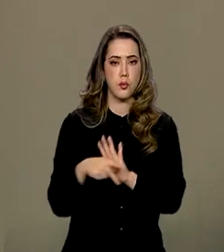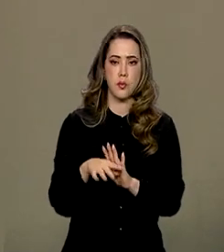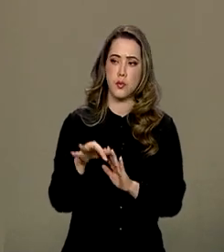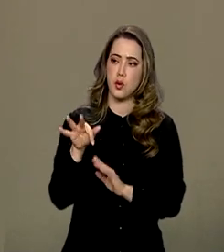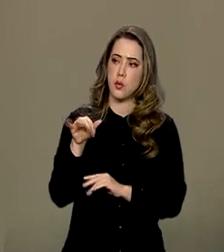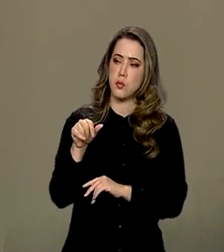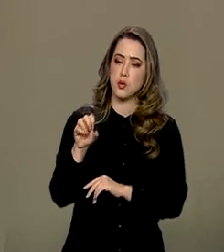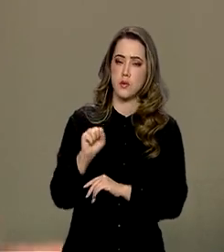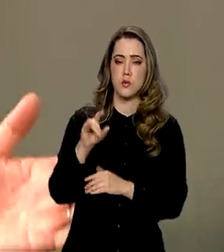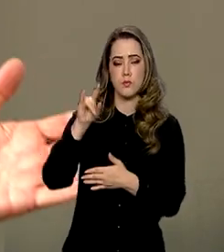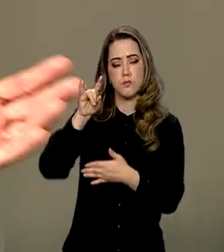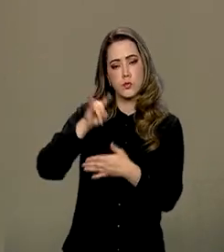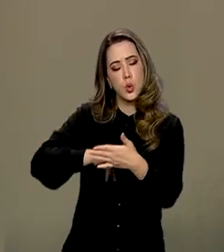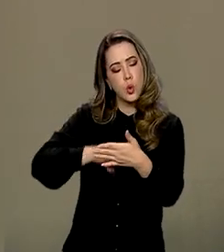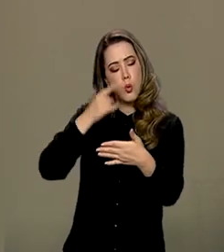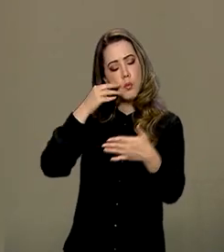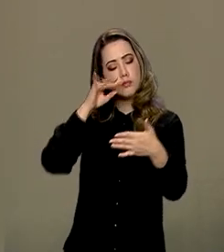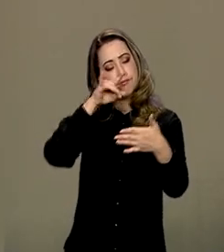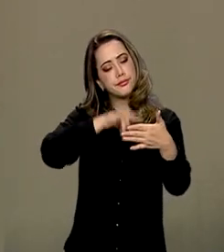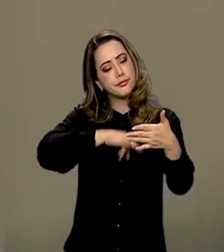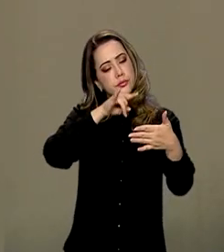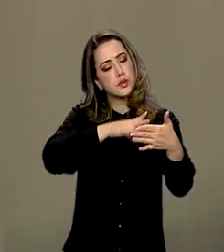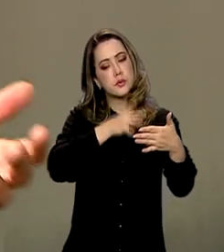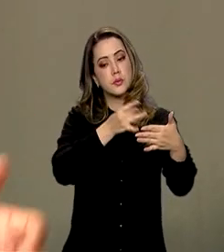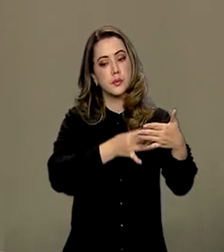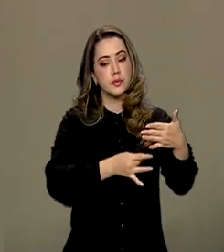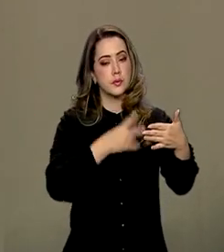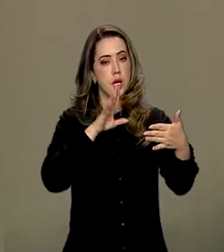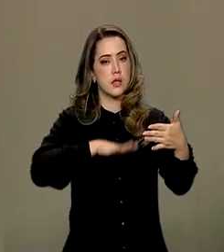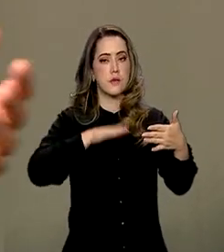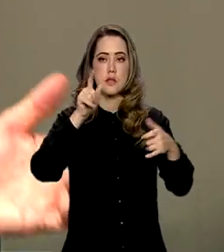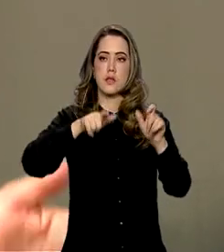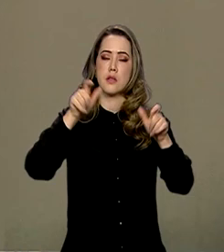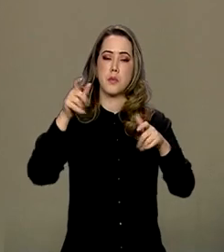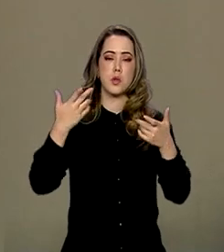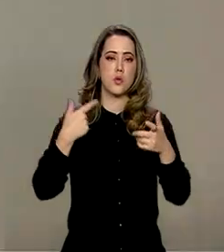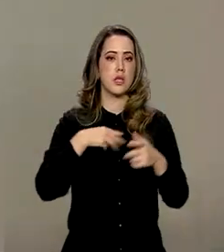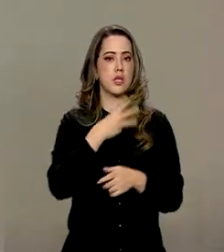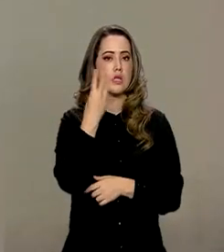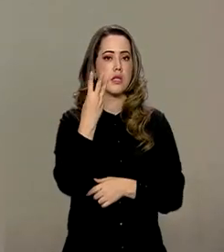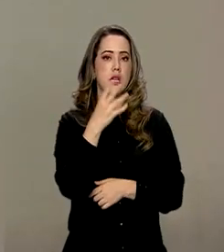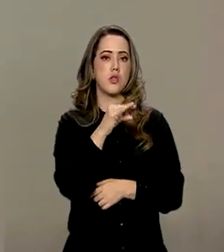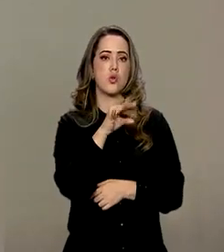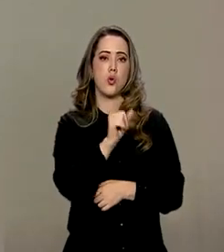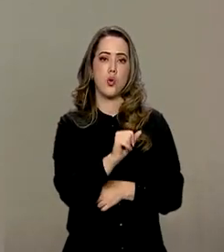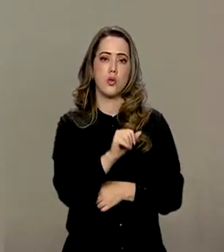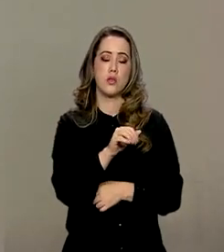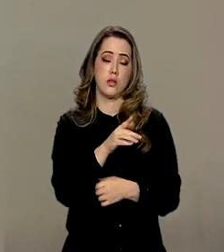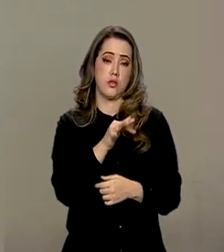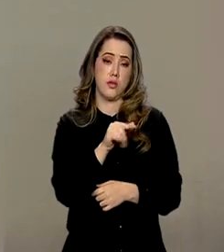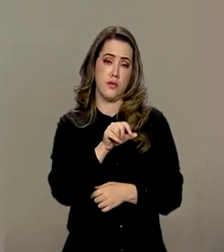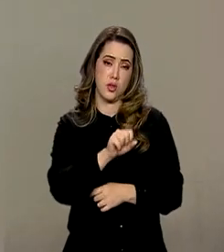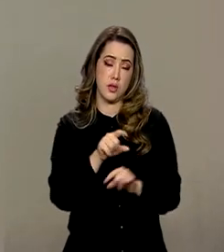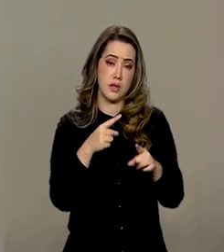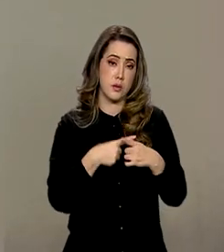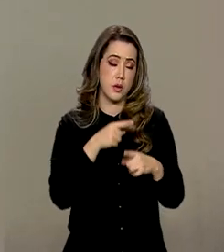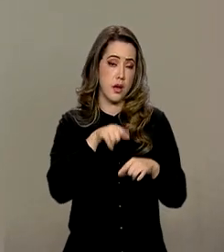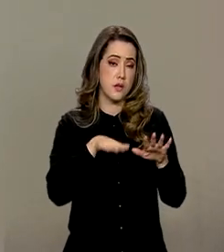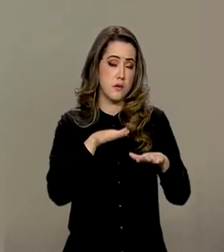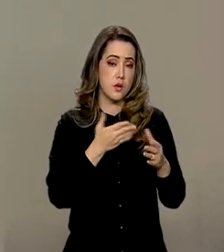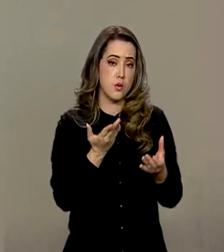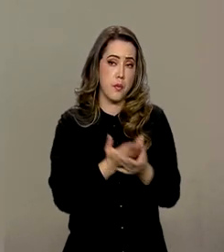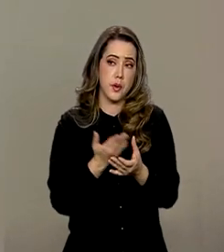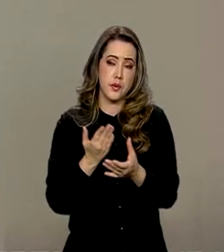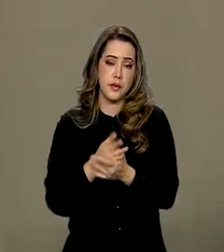extrato do fundo de garantia, porque vai unificar, às vezes você tem trabalhador com três contas de fundo de garantia, porque às vezes o processo,